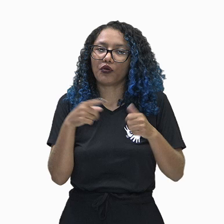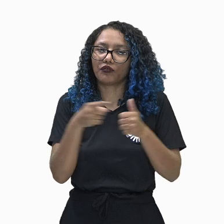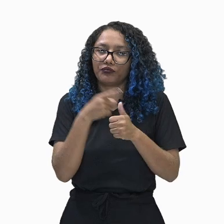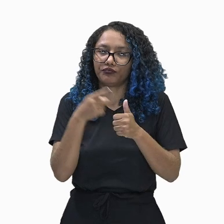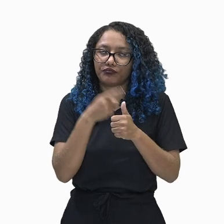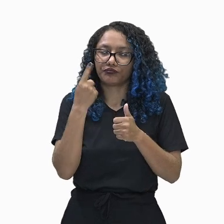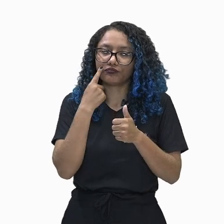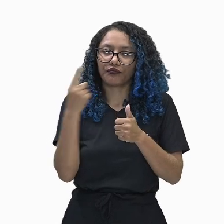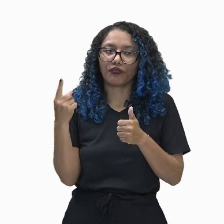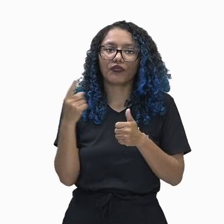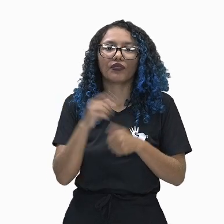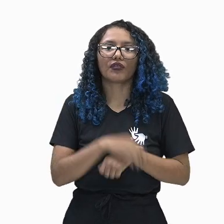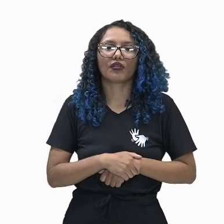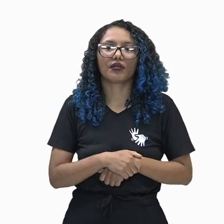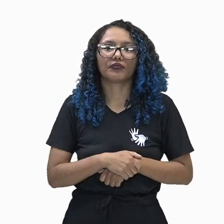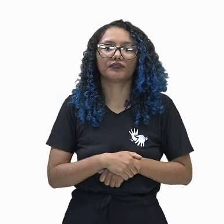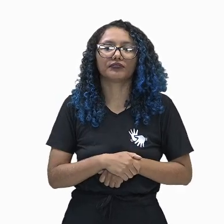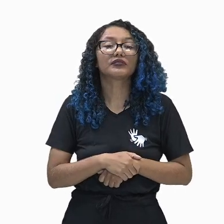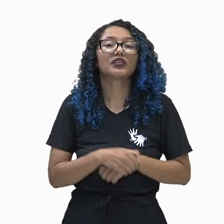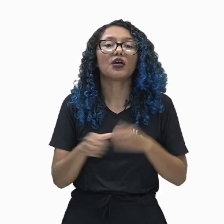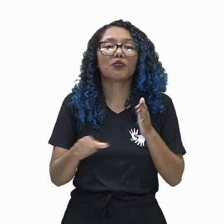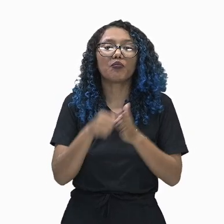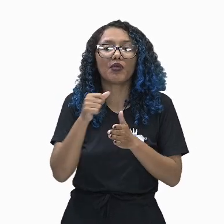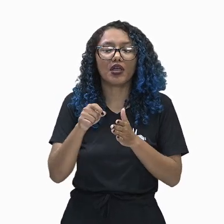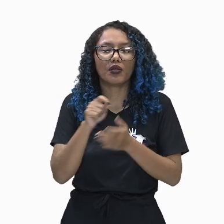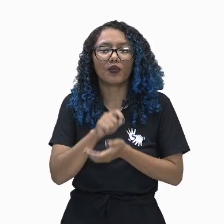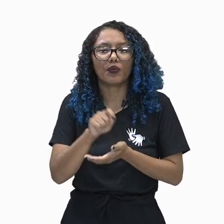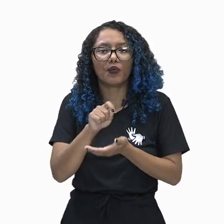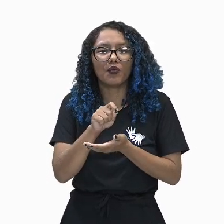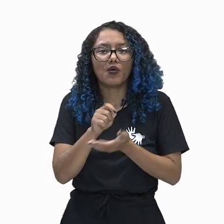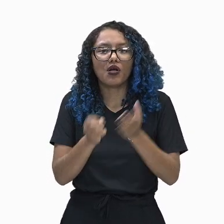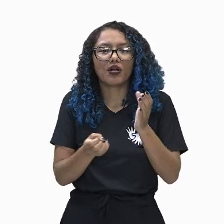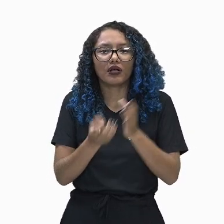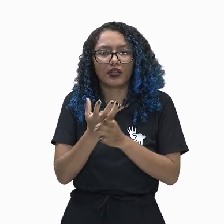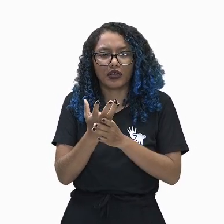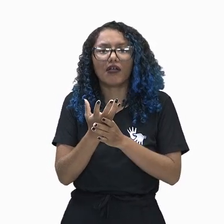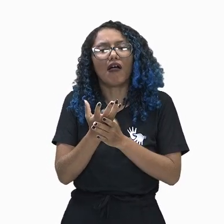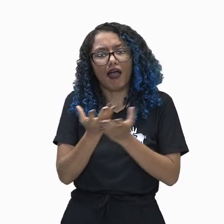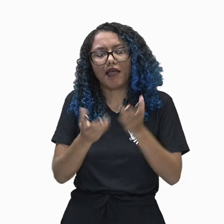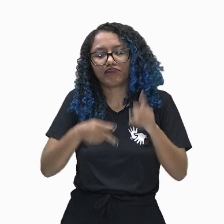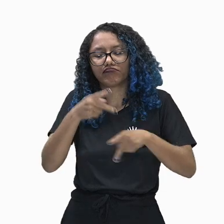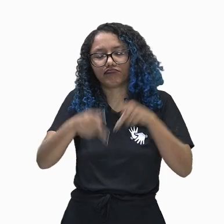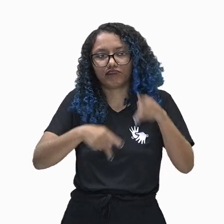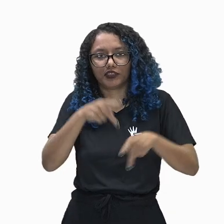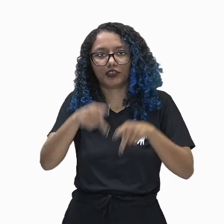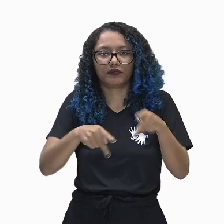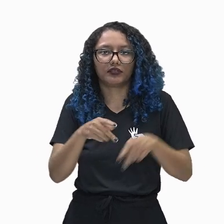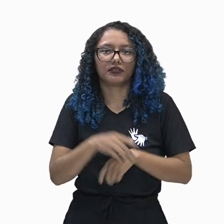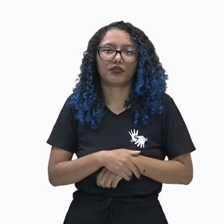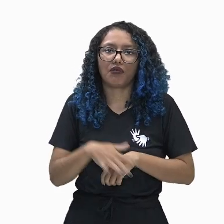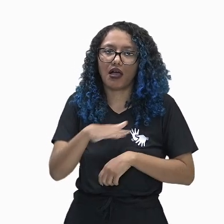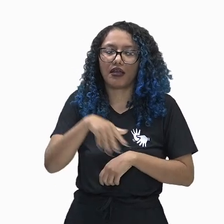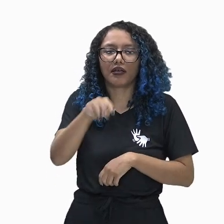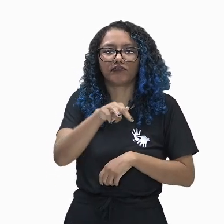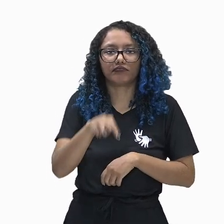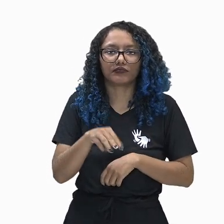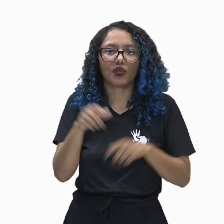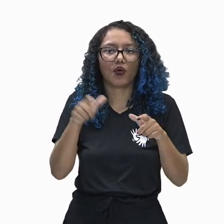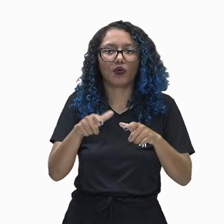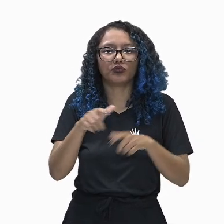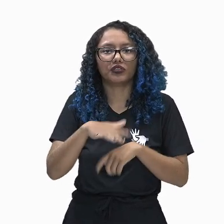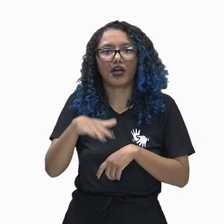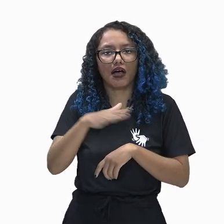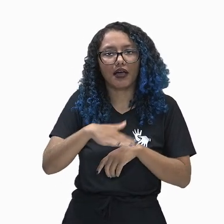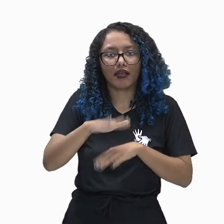são considerados os criadores da primeira civilização da Mesopotâmia. Estabeleceram-se nos vales do sul